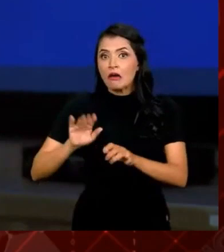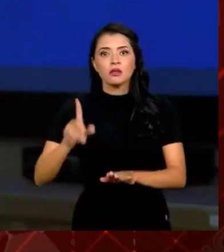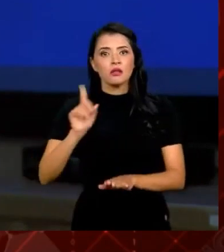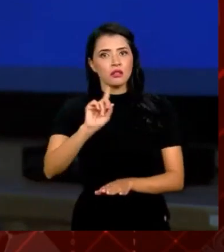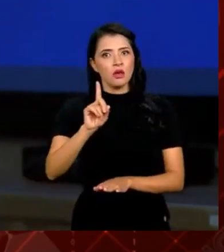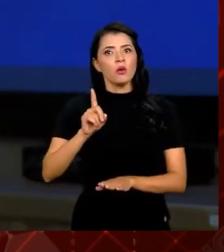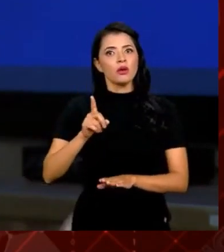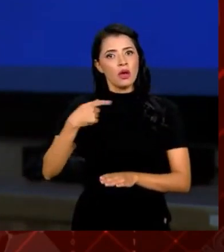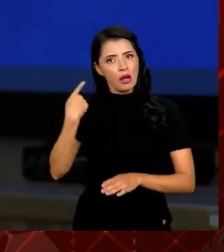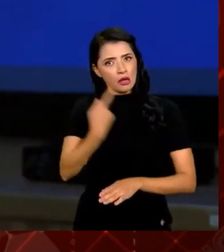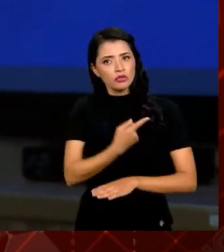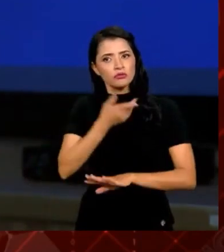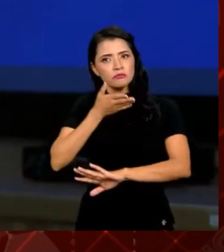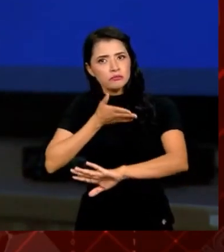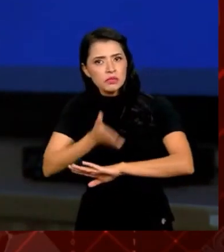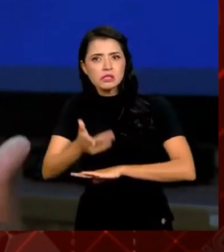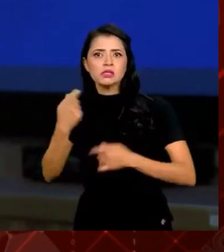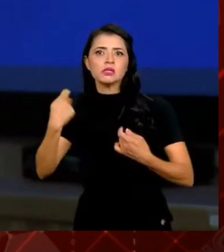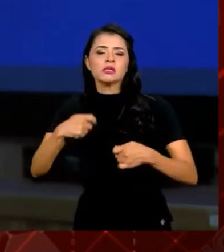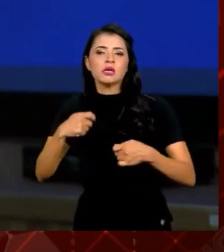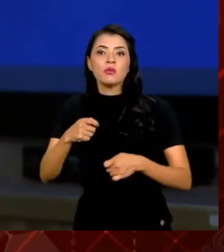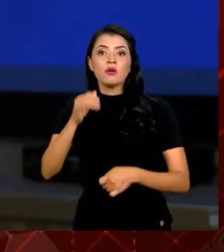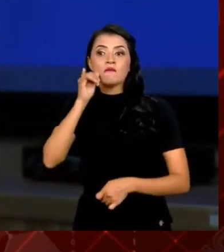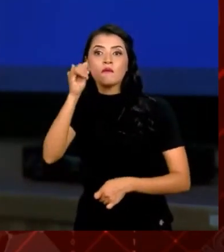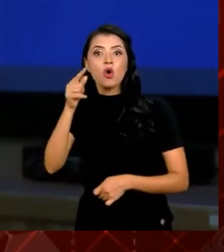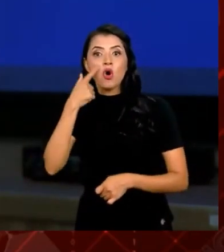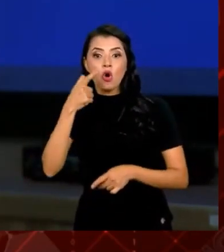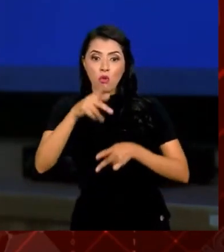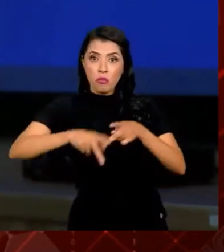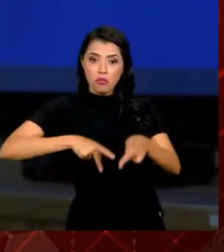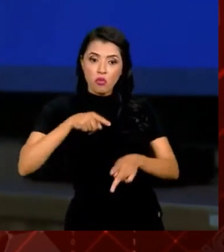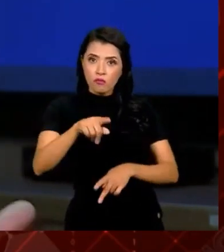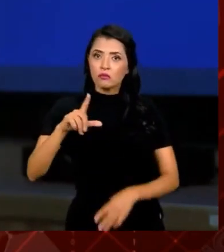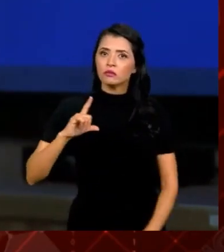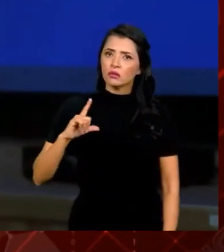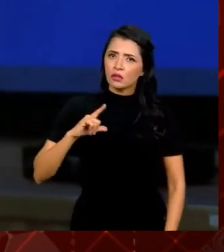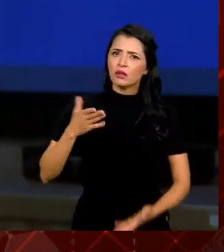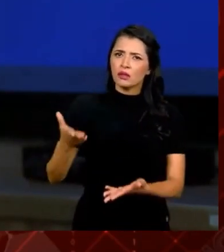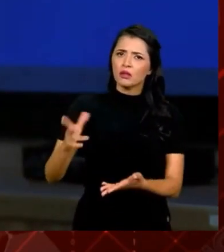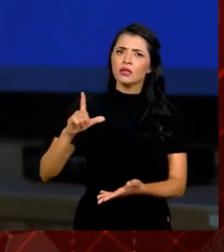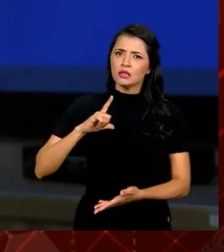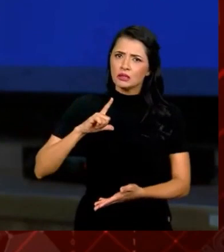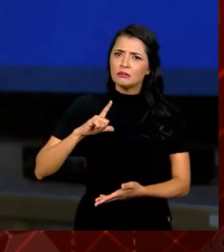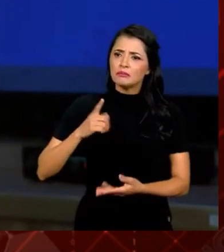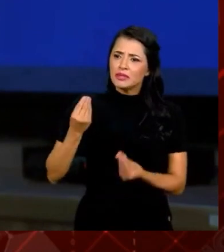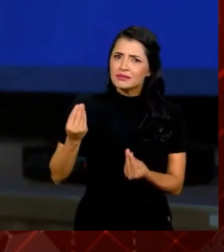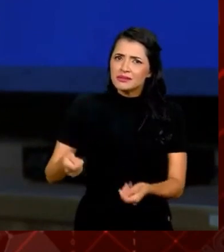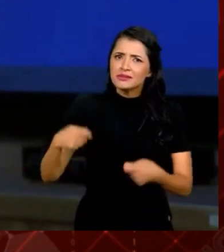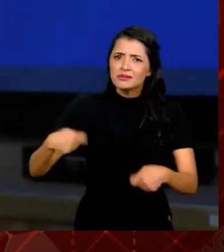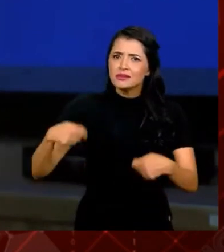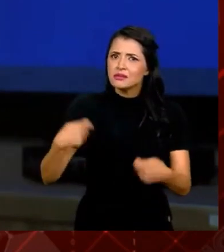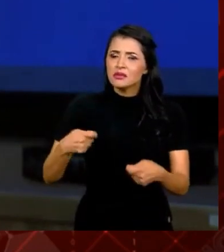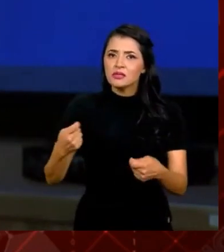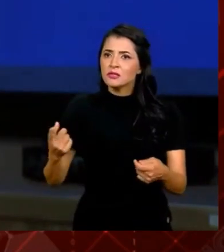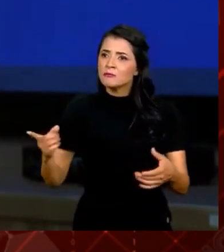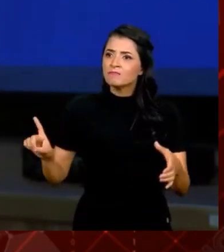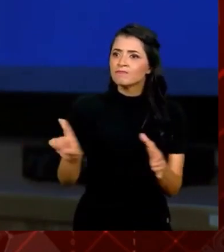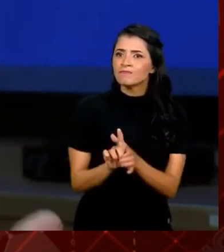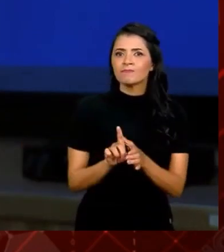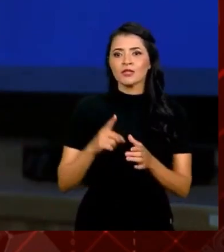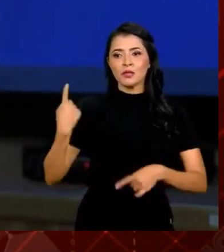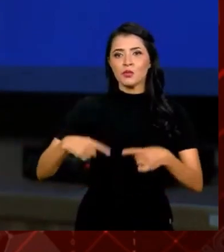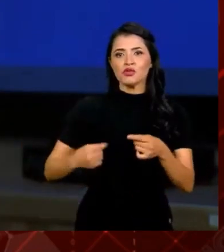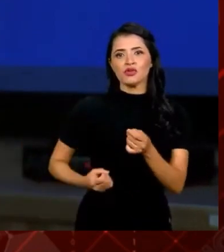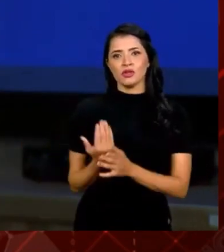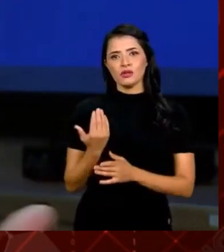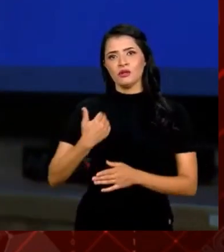precisamos entrar... Nós precisamos mostrar o seguinte, o povo, ele tem que ser parte das políticas que